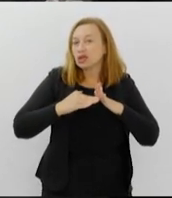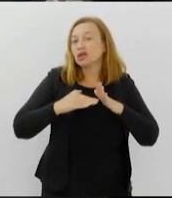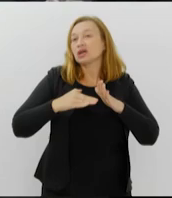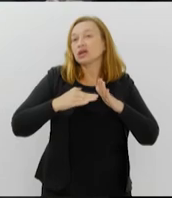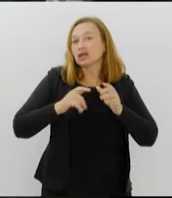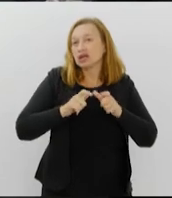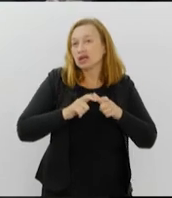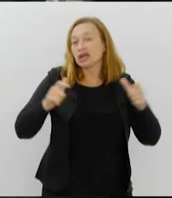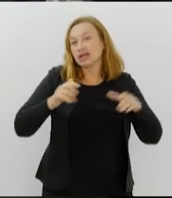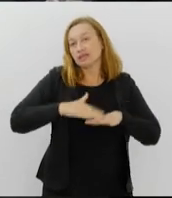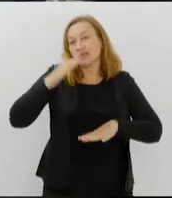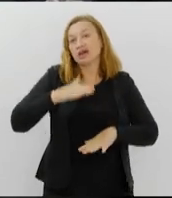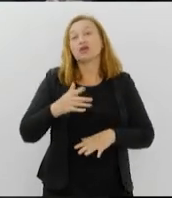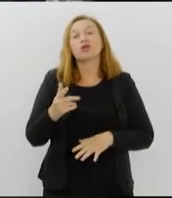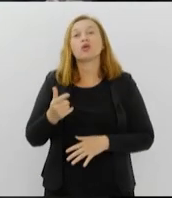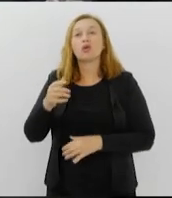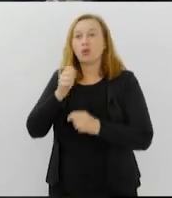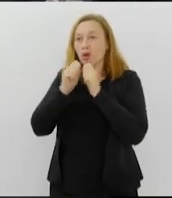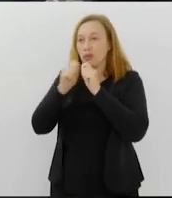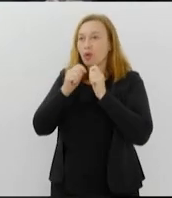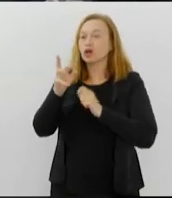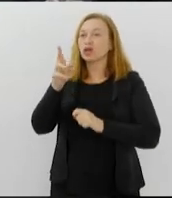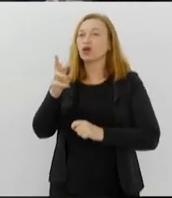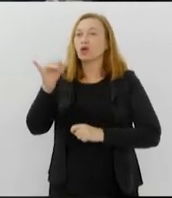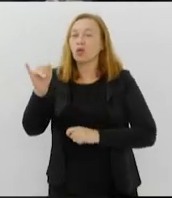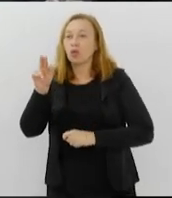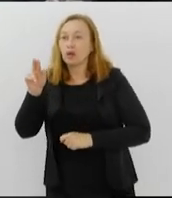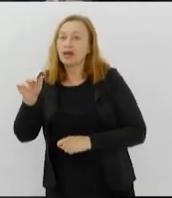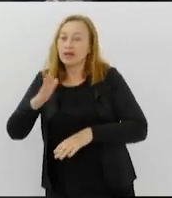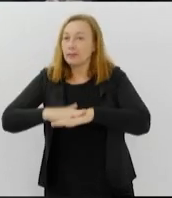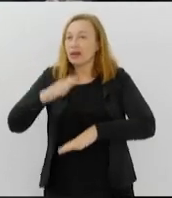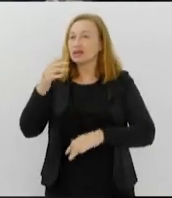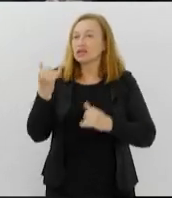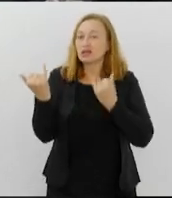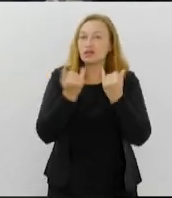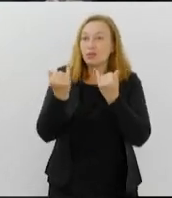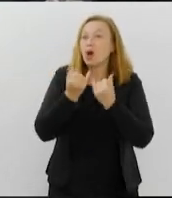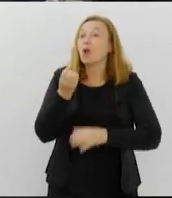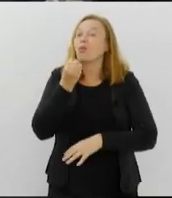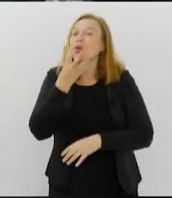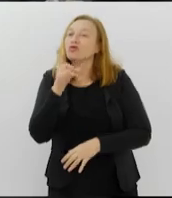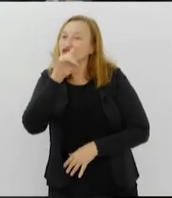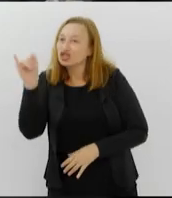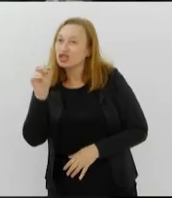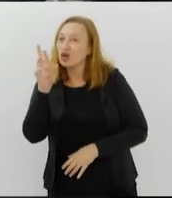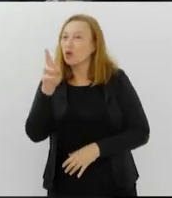chamar o repórter Rui Guilherme, que tem mais informações. Bom dia, Rui.